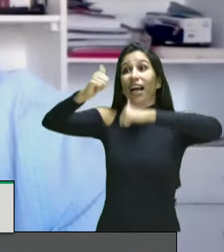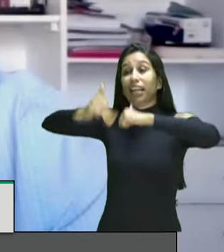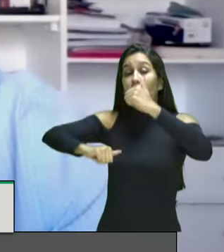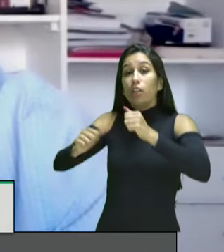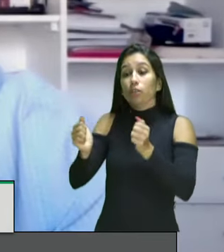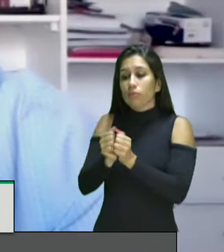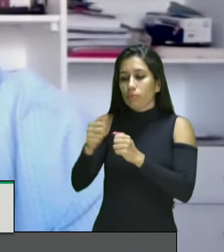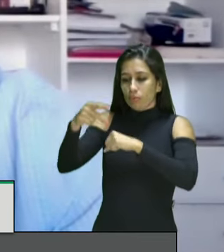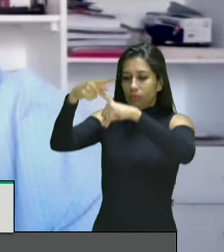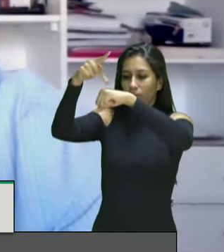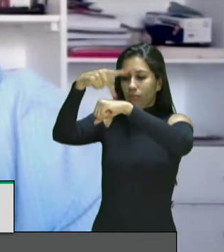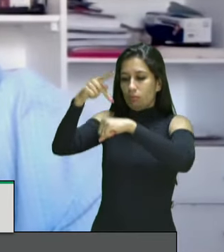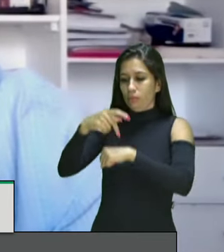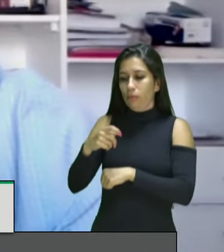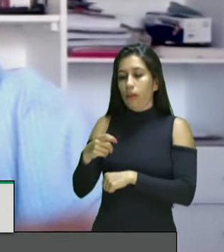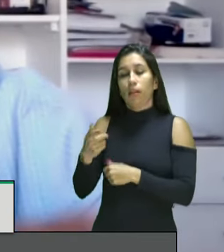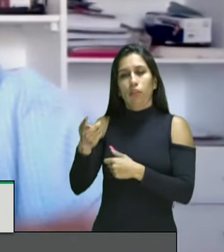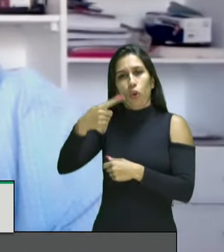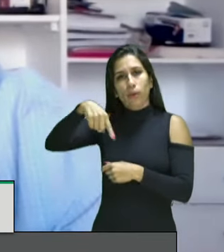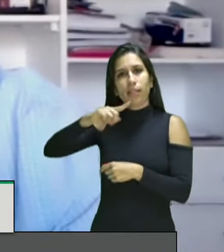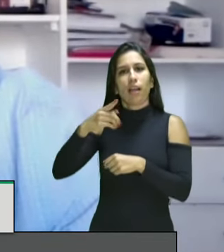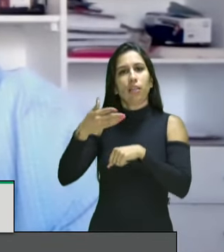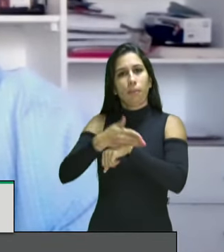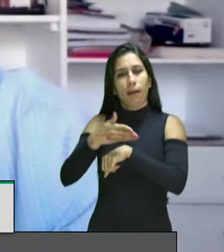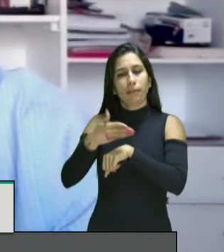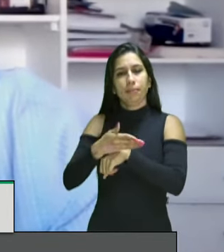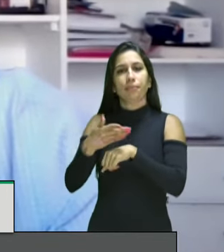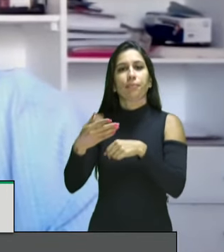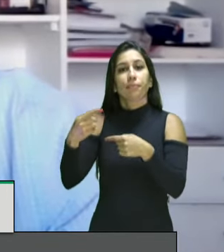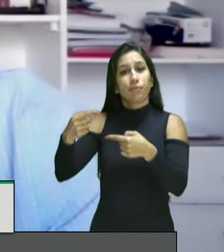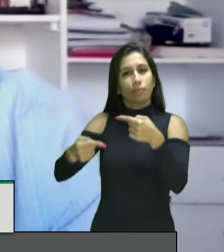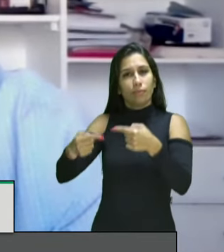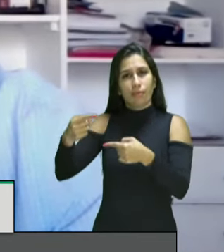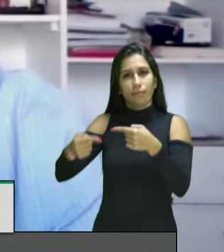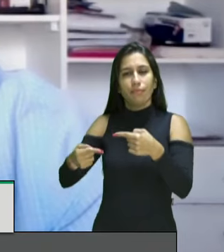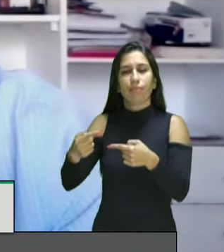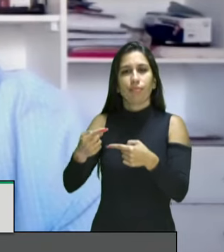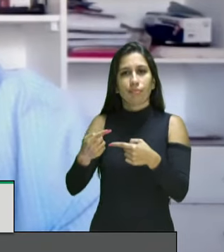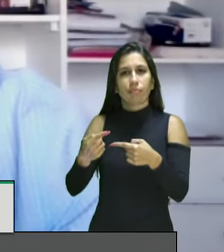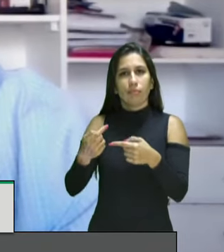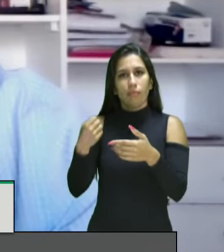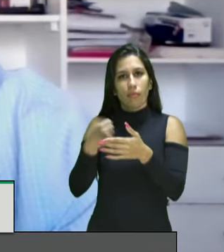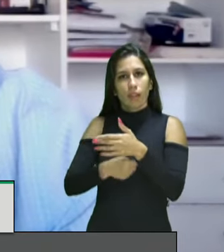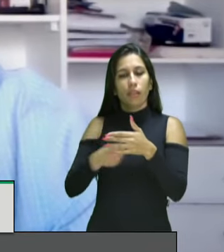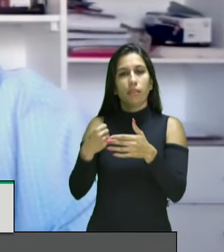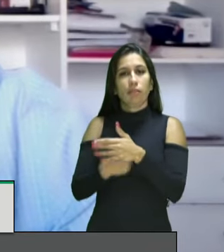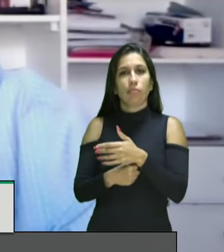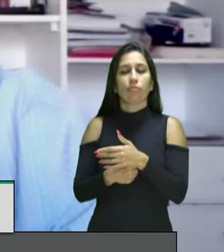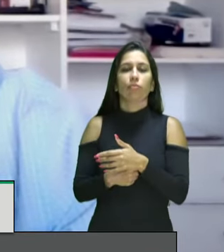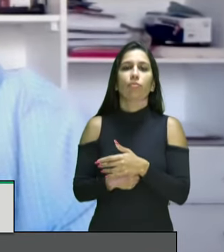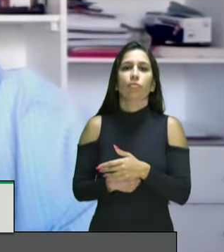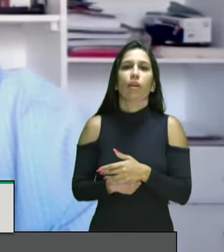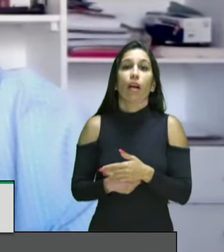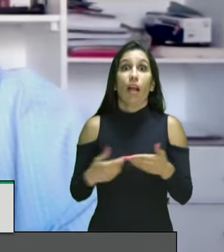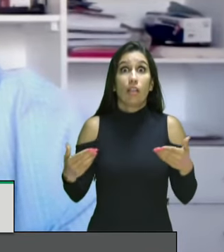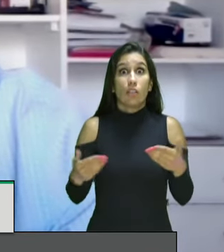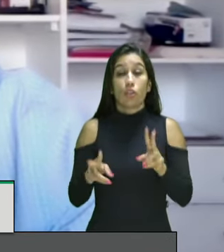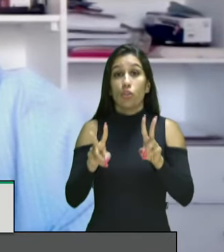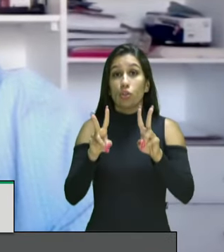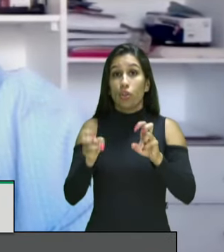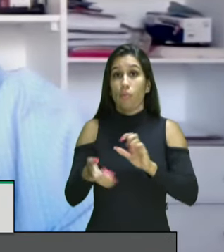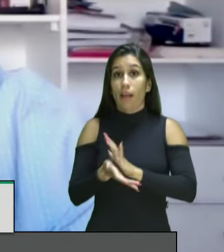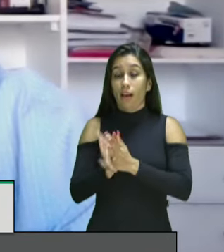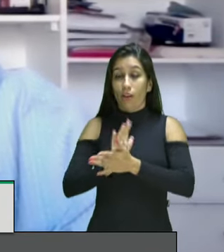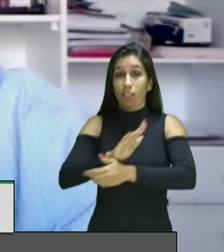aqueles que participam as políticas que estão sendo conduzidas aqui em relação ao enfrentamento da questão do racismo no